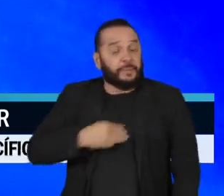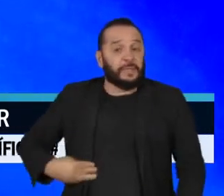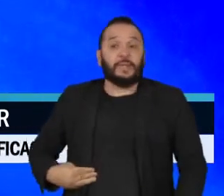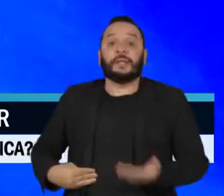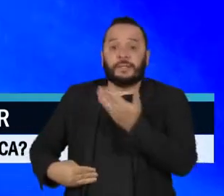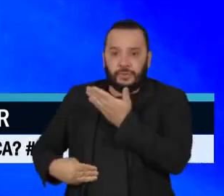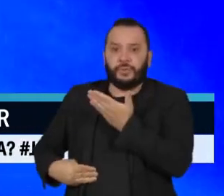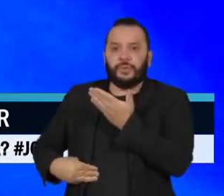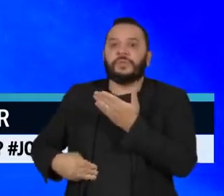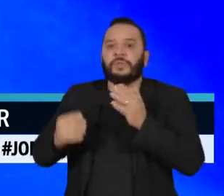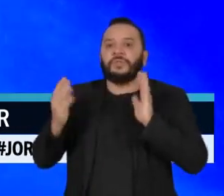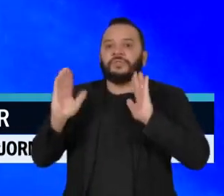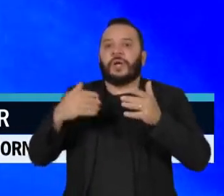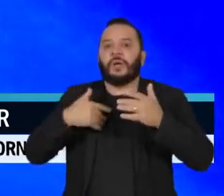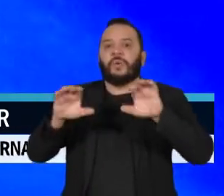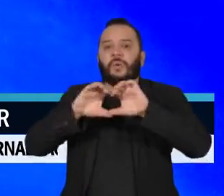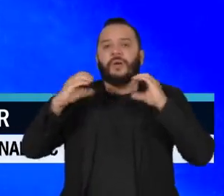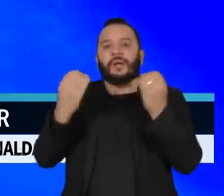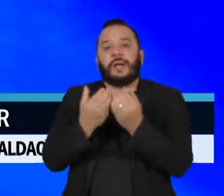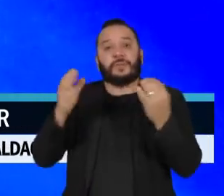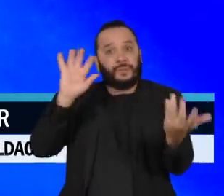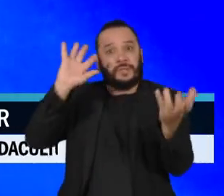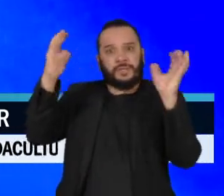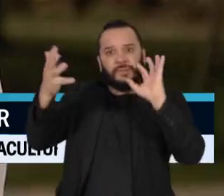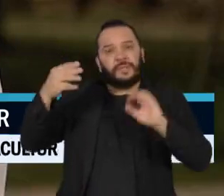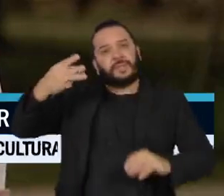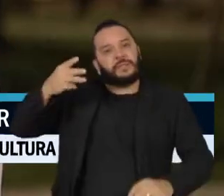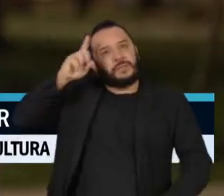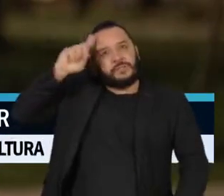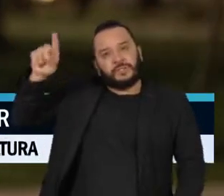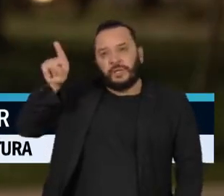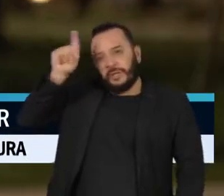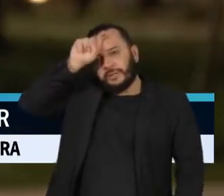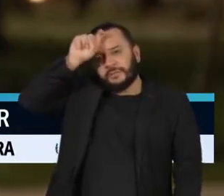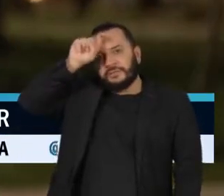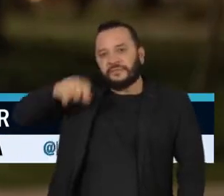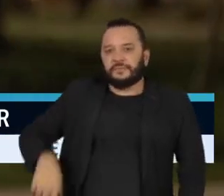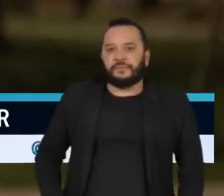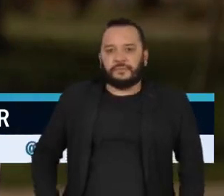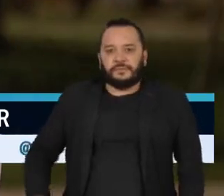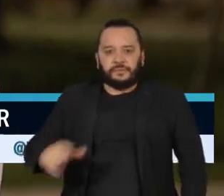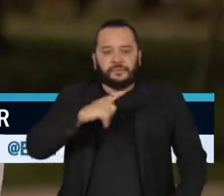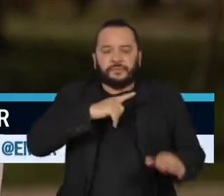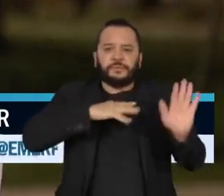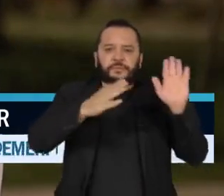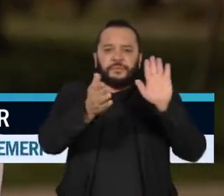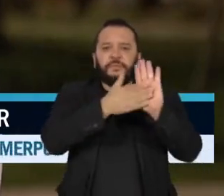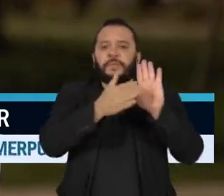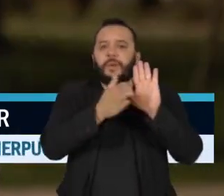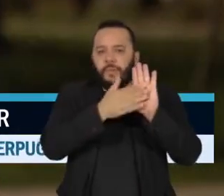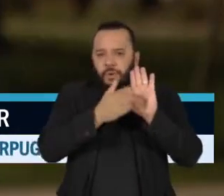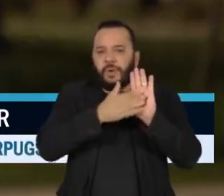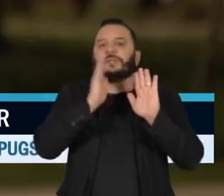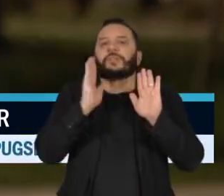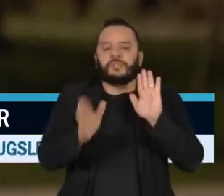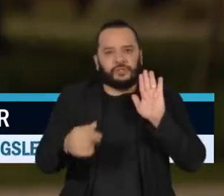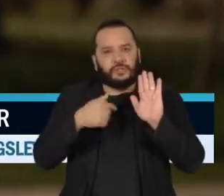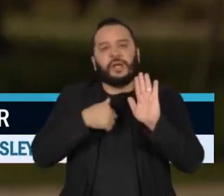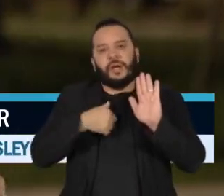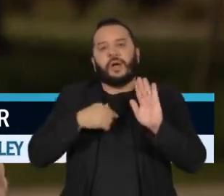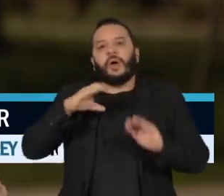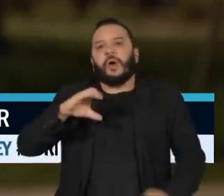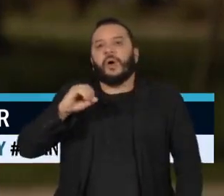conferência do clima que entrou hoje no terceiro dia no Egito. Uma proposta ganhou espaço nos debates da COP27,